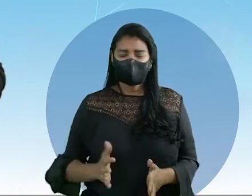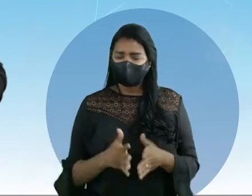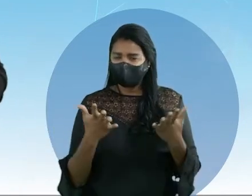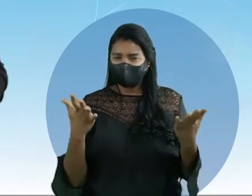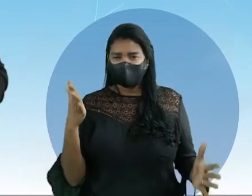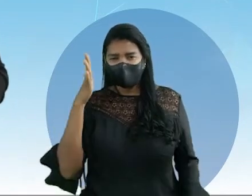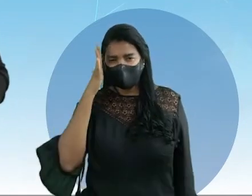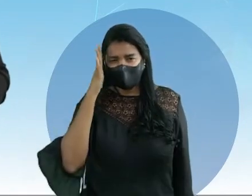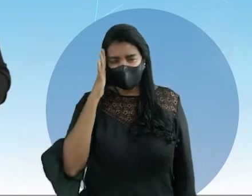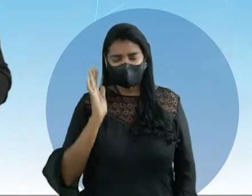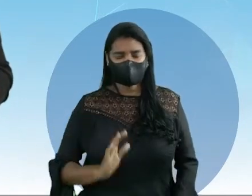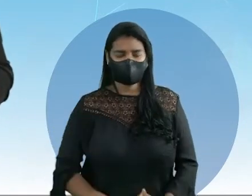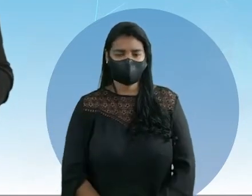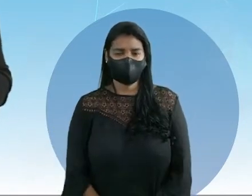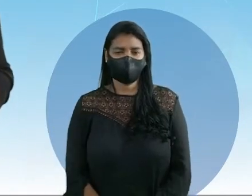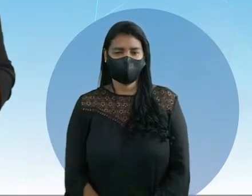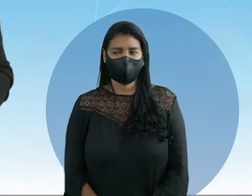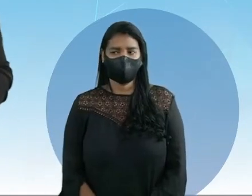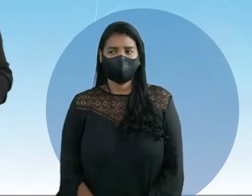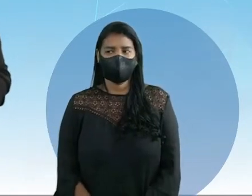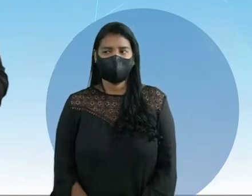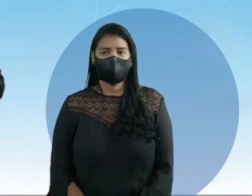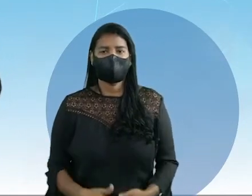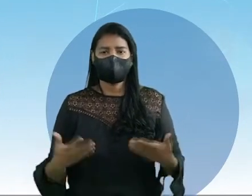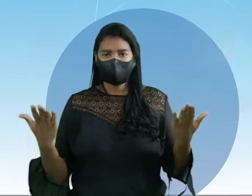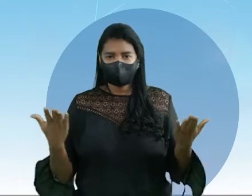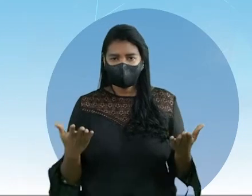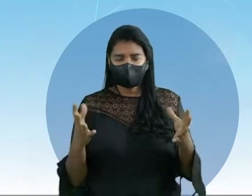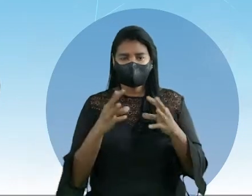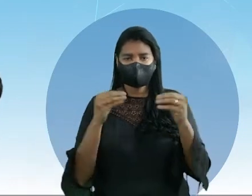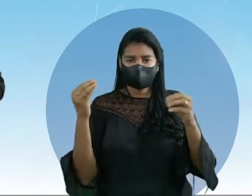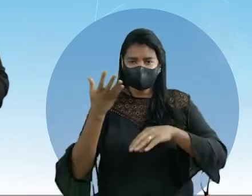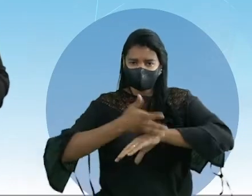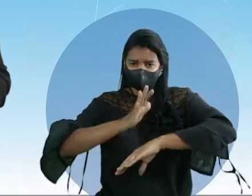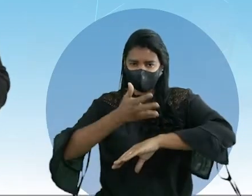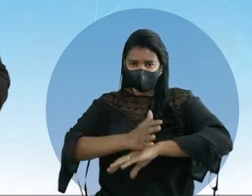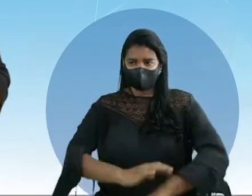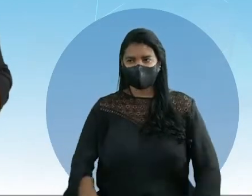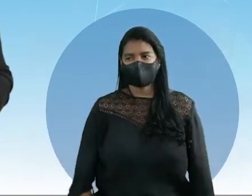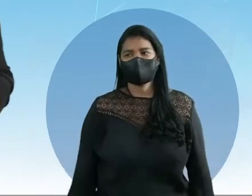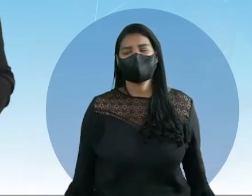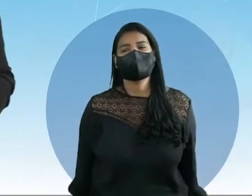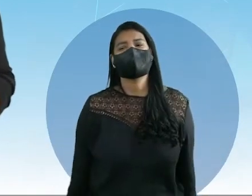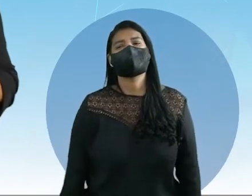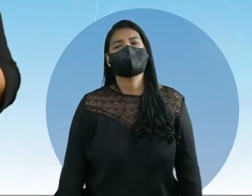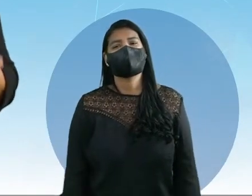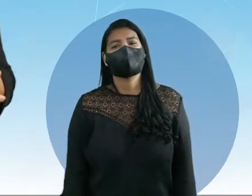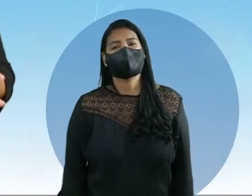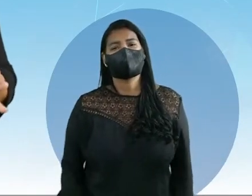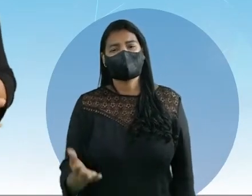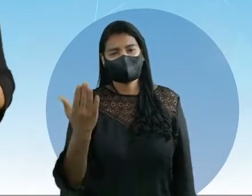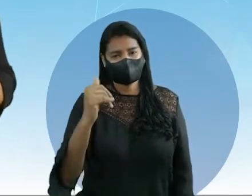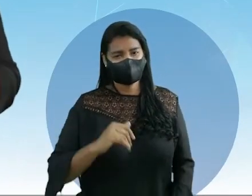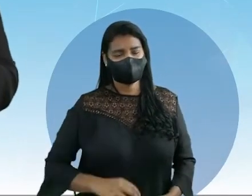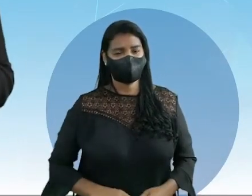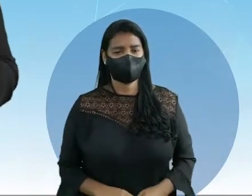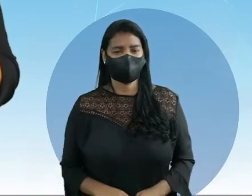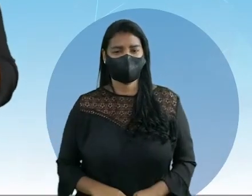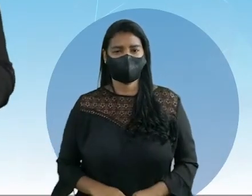entender um pouquinho, gente? E que tal agora vamos treinar? Bora lá juntos? Vamos lá.